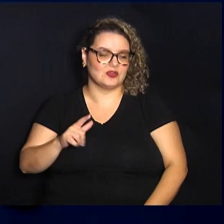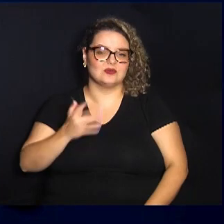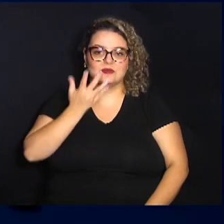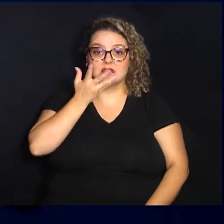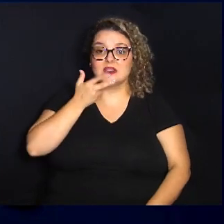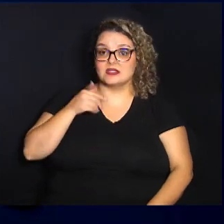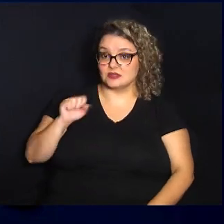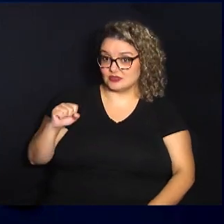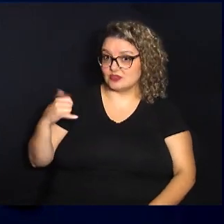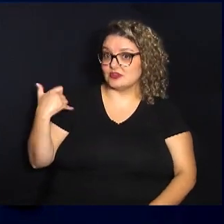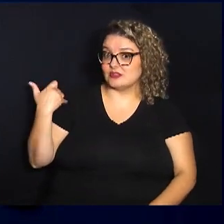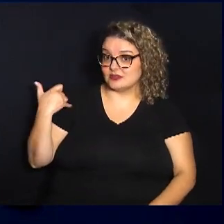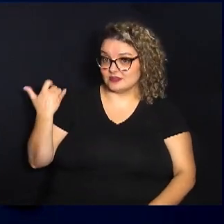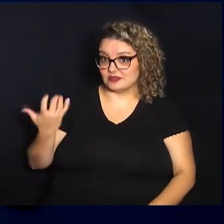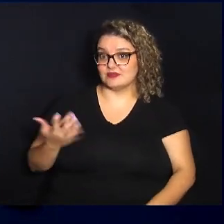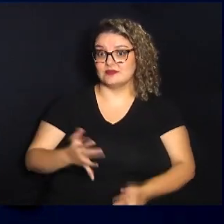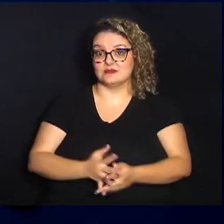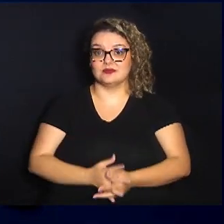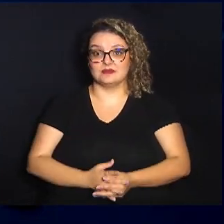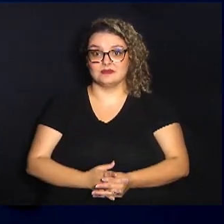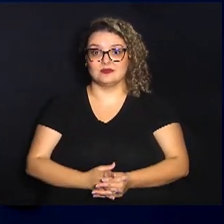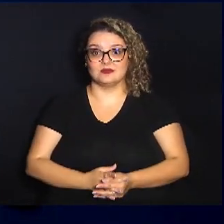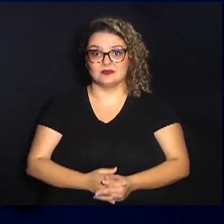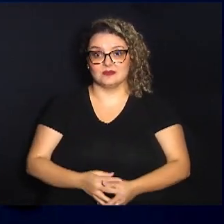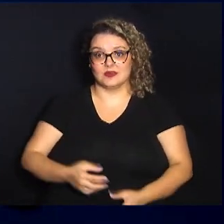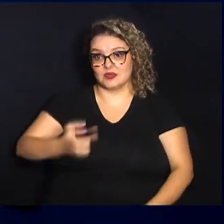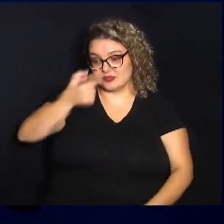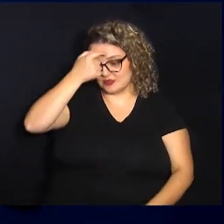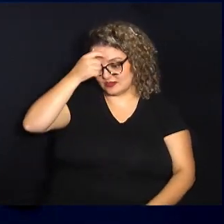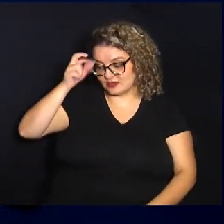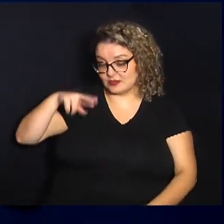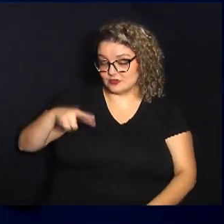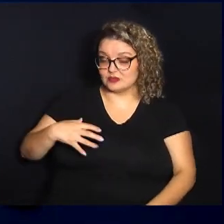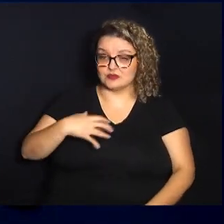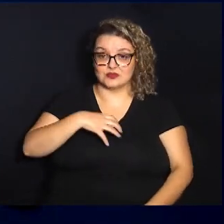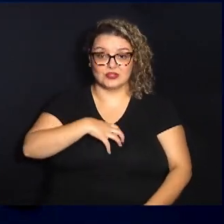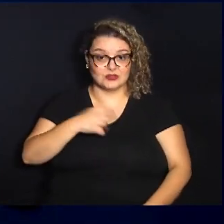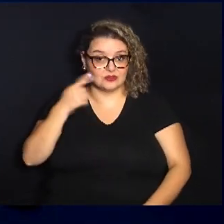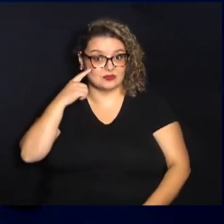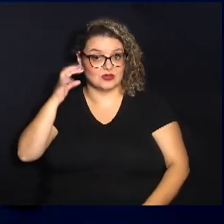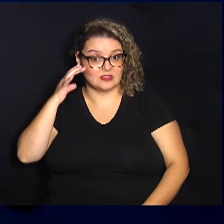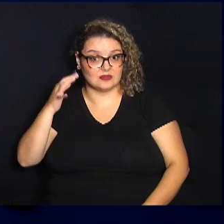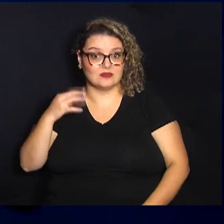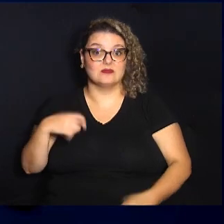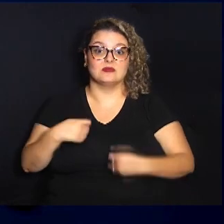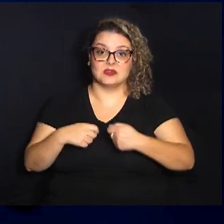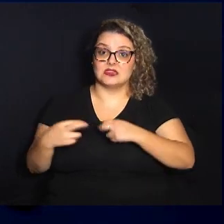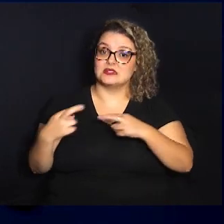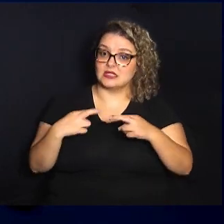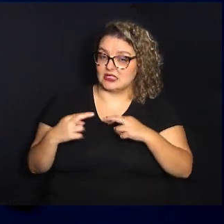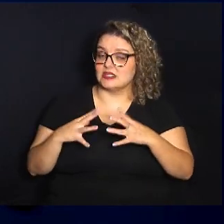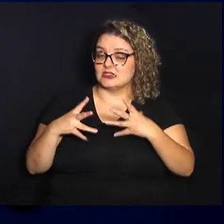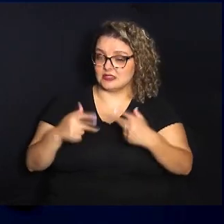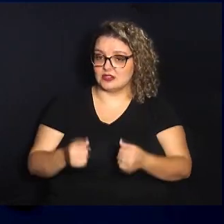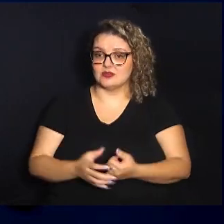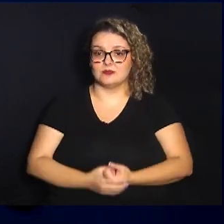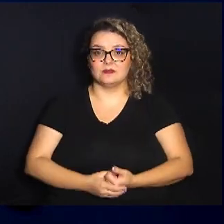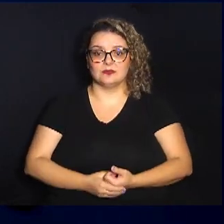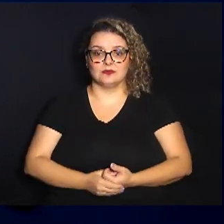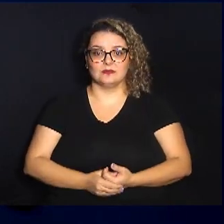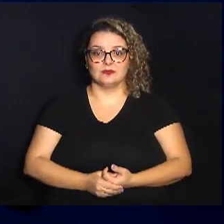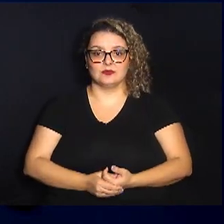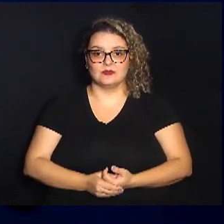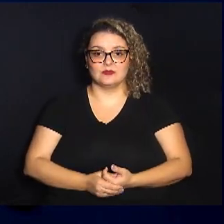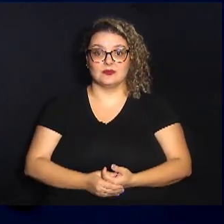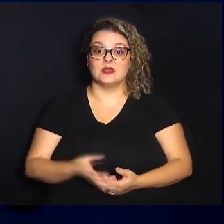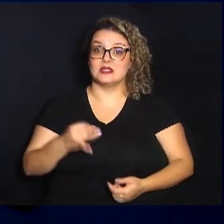o seu racional sua maneira de pensar a gente tem que levar em consideração e se assim ele